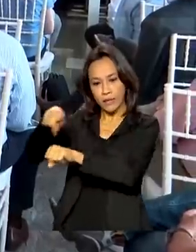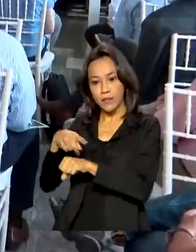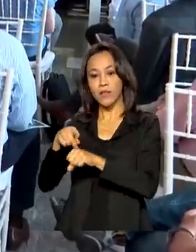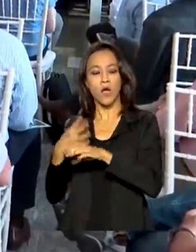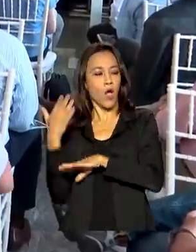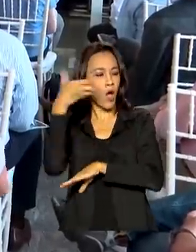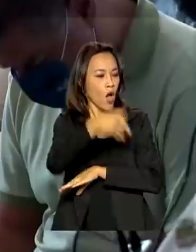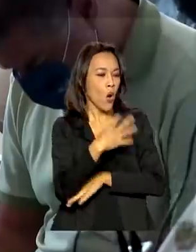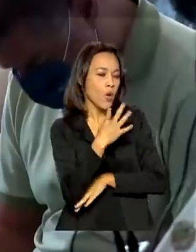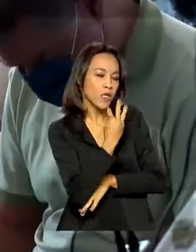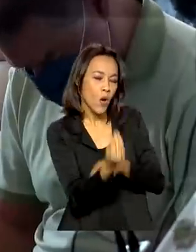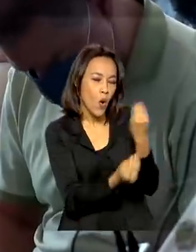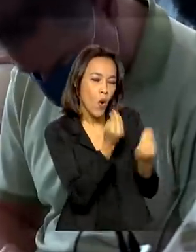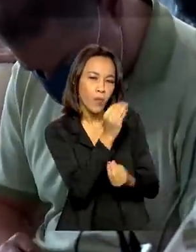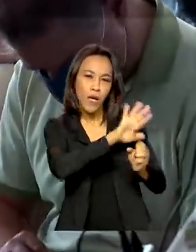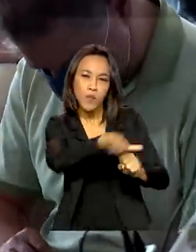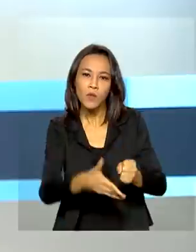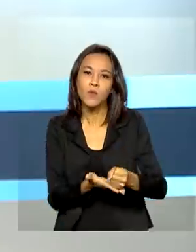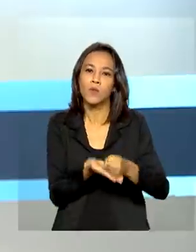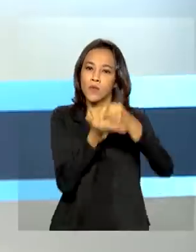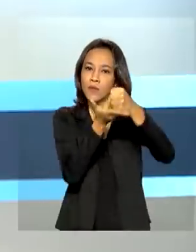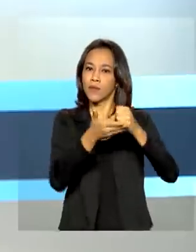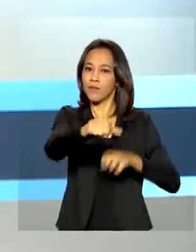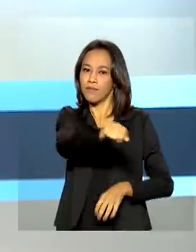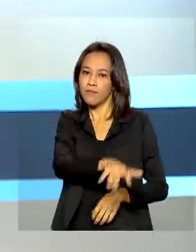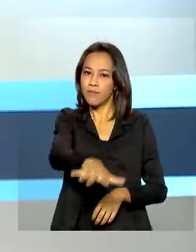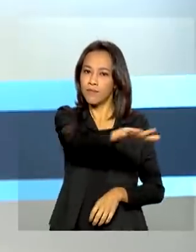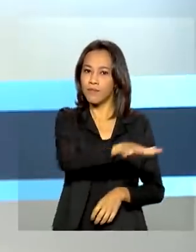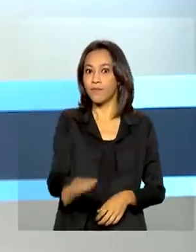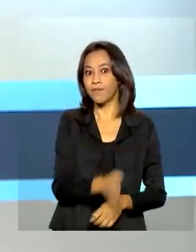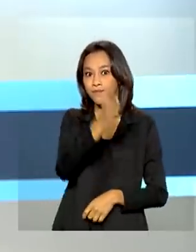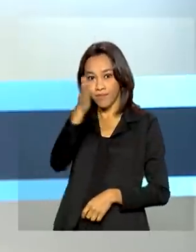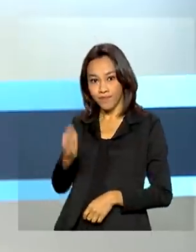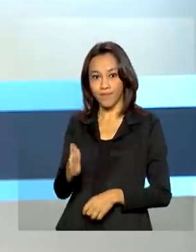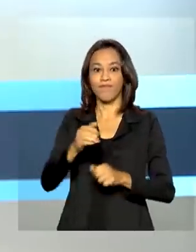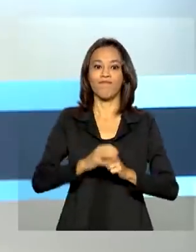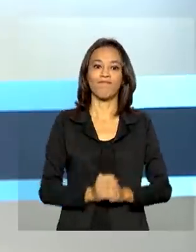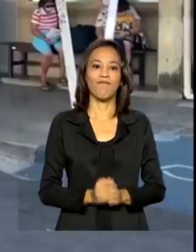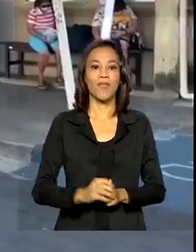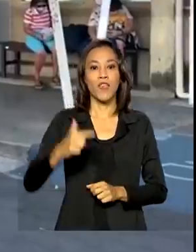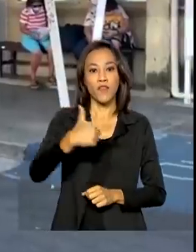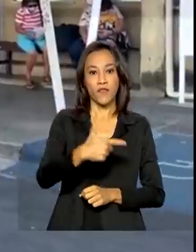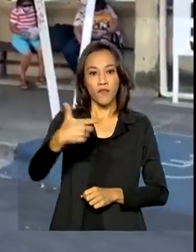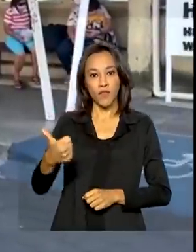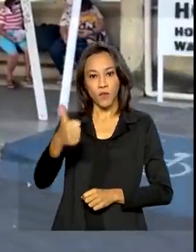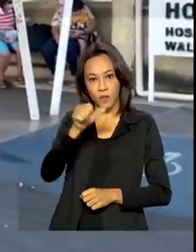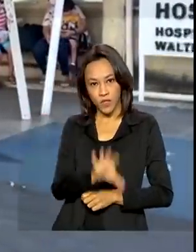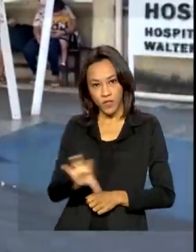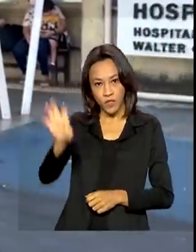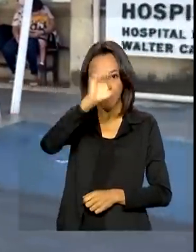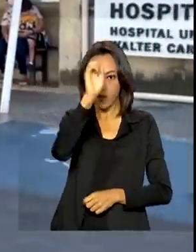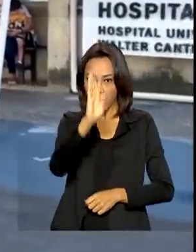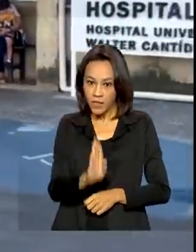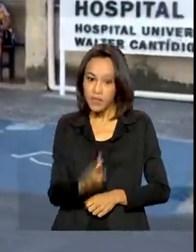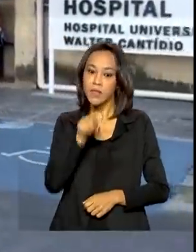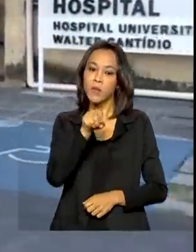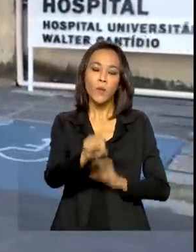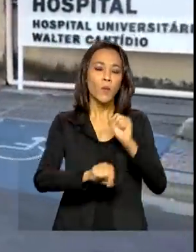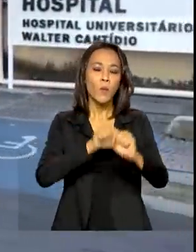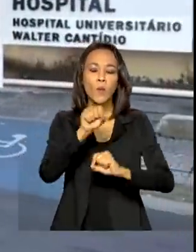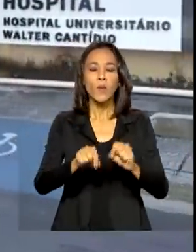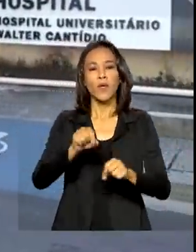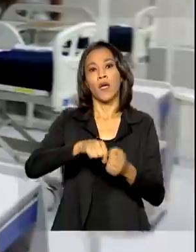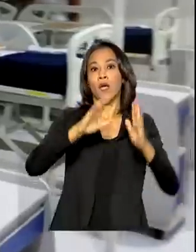exploração sustentável de recursos na região. E veja ainda, 21 estados brasileiros. A taxa de